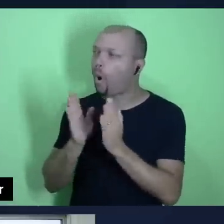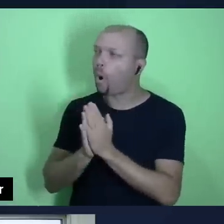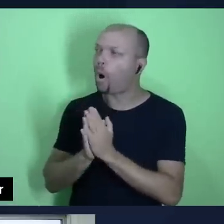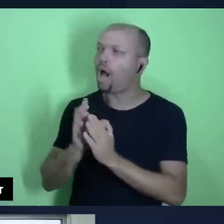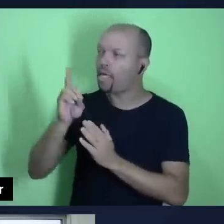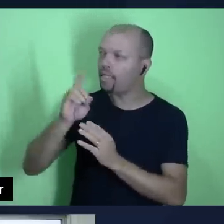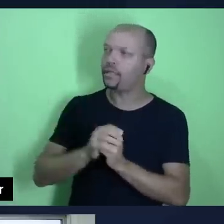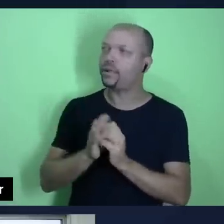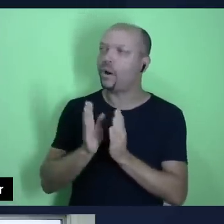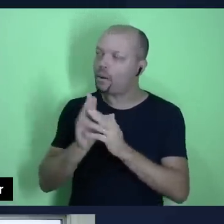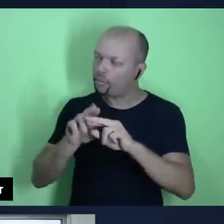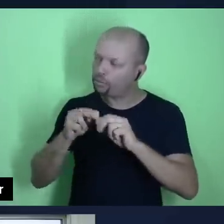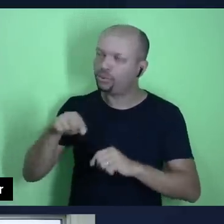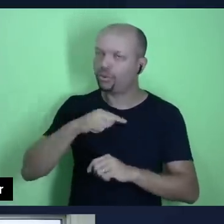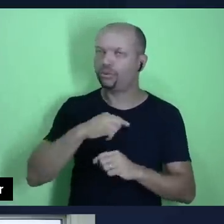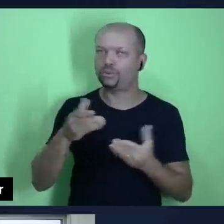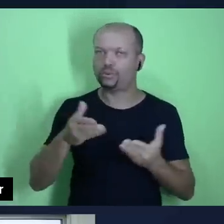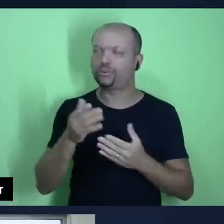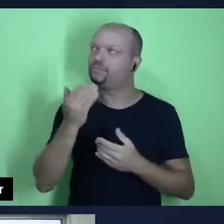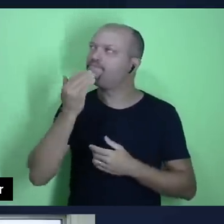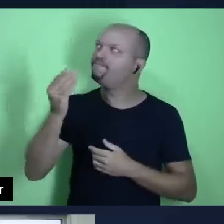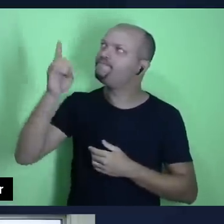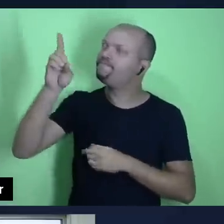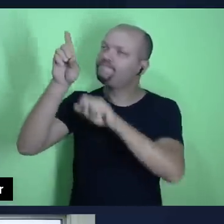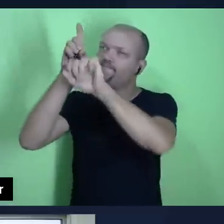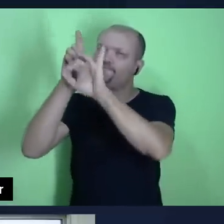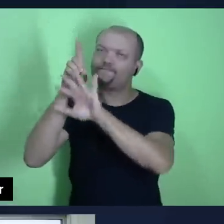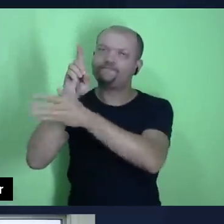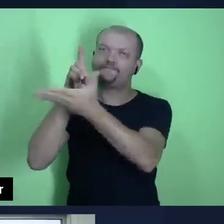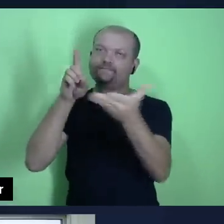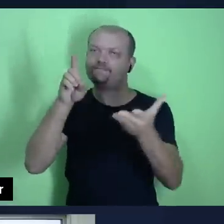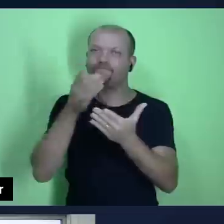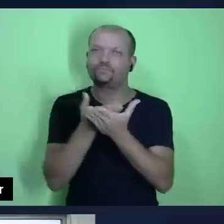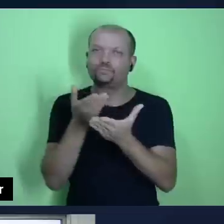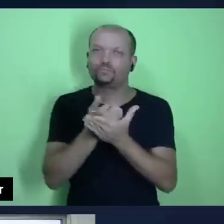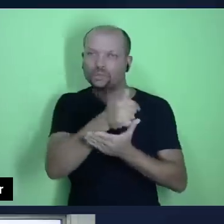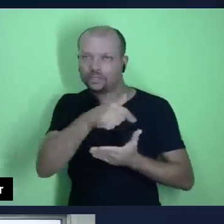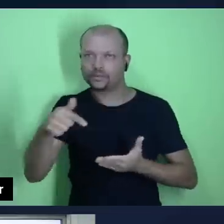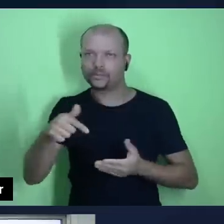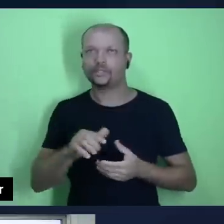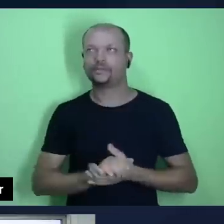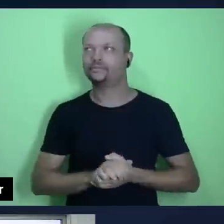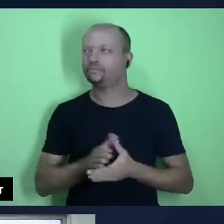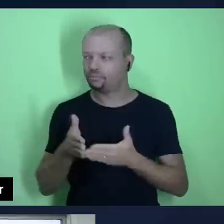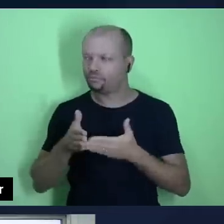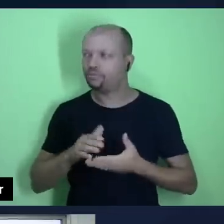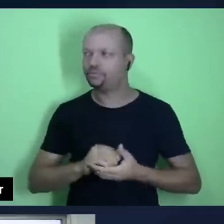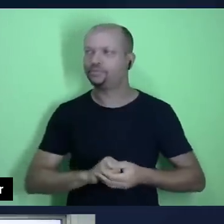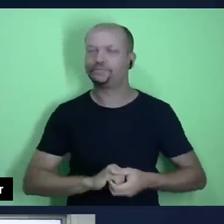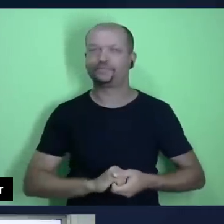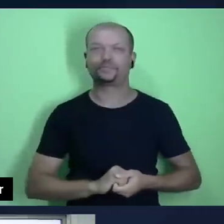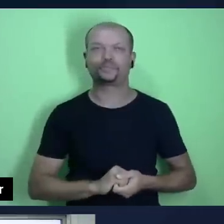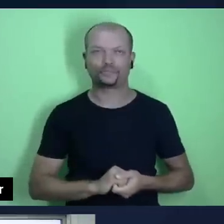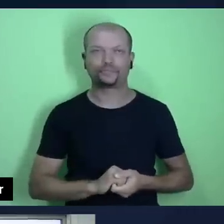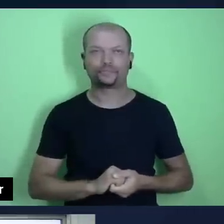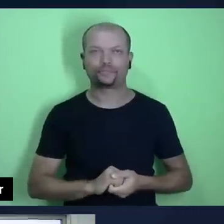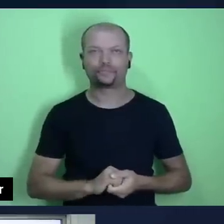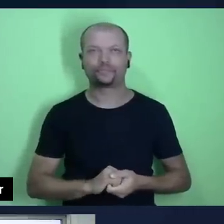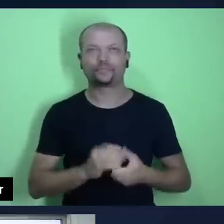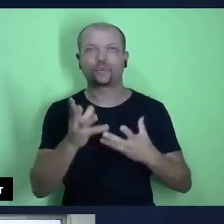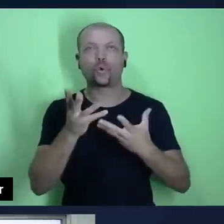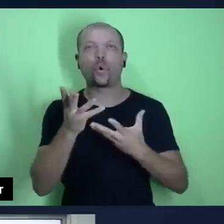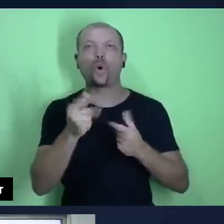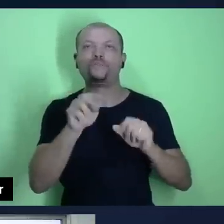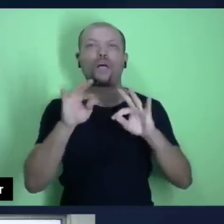oração nesse momento, pedindo a bênção dele sobre nós, para o estudo desta semana. Sim, quero convidar a todos,